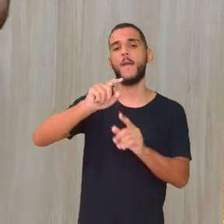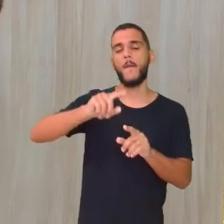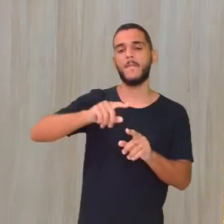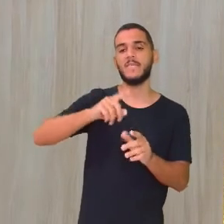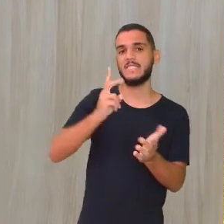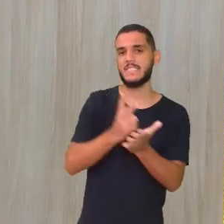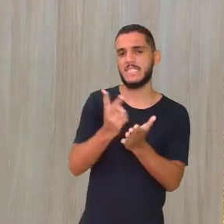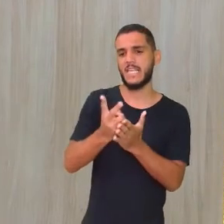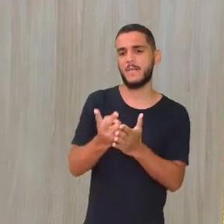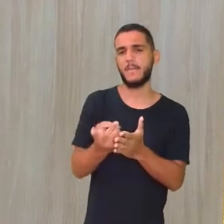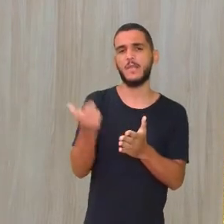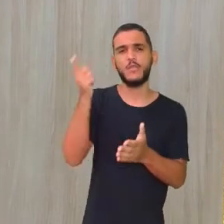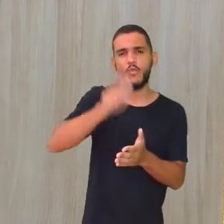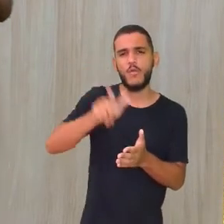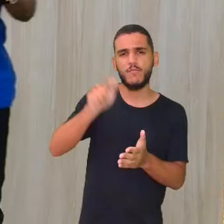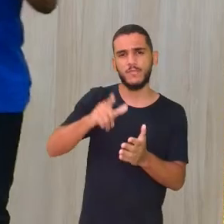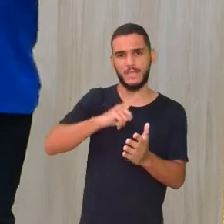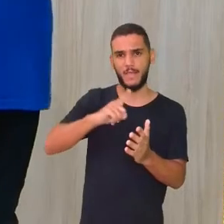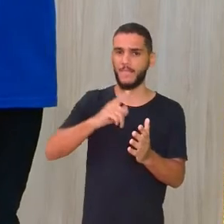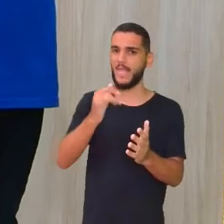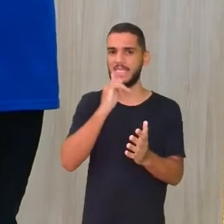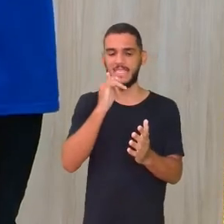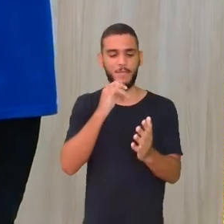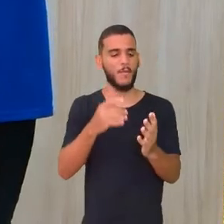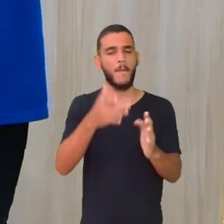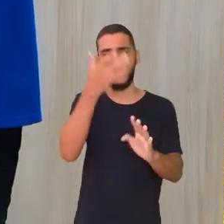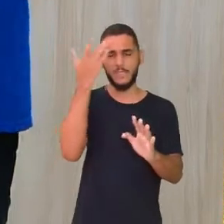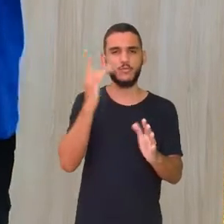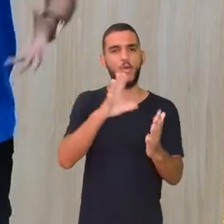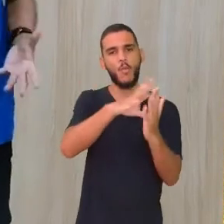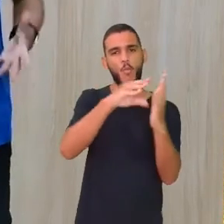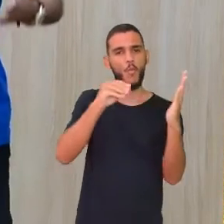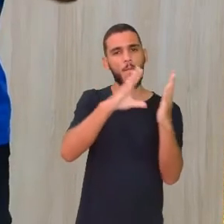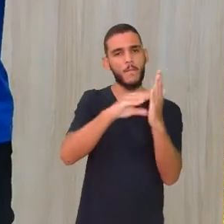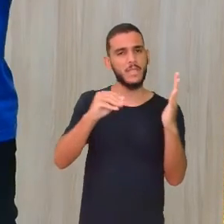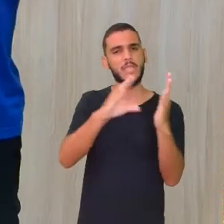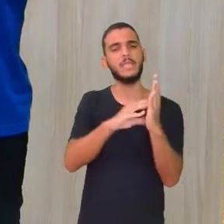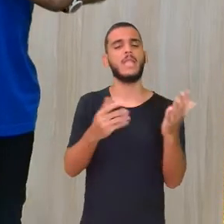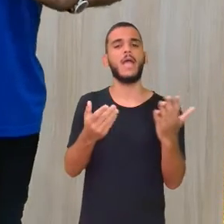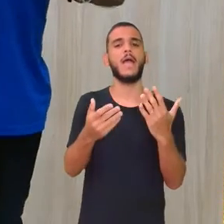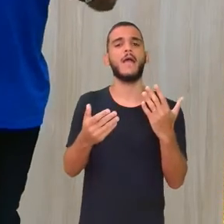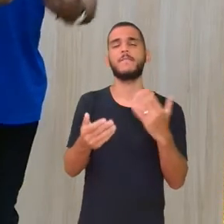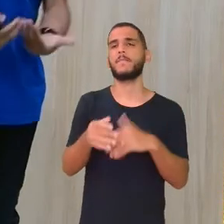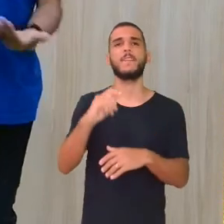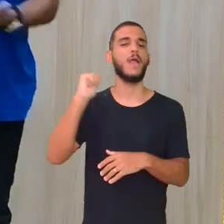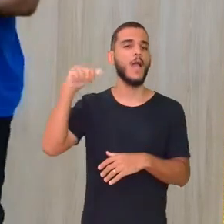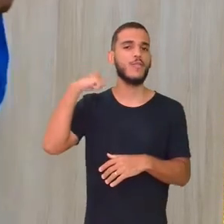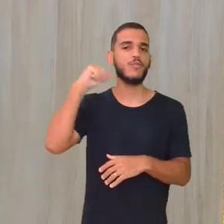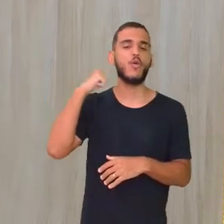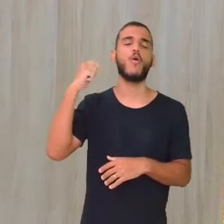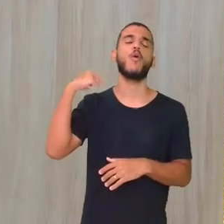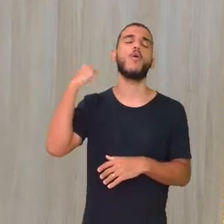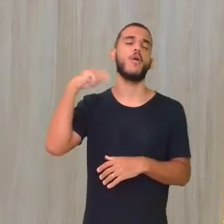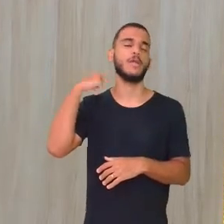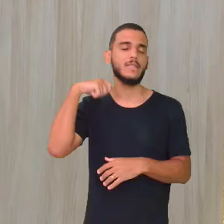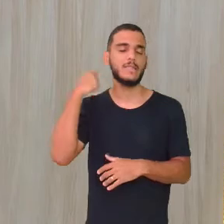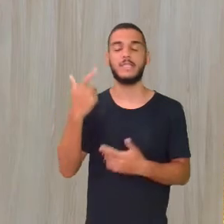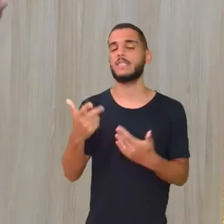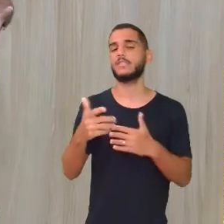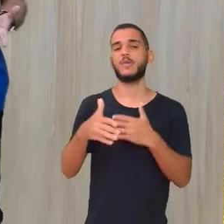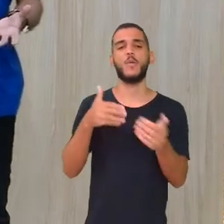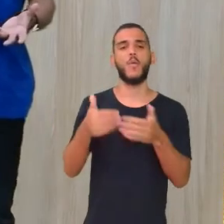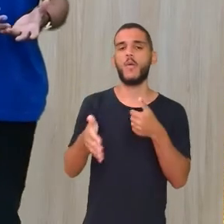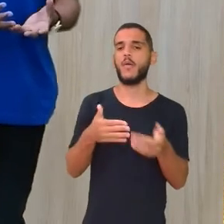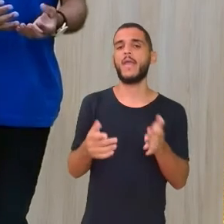Pessoas imitar Neymar Quanto mais Pessoas imitar Ronaldo Quanto mais Pessoas imitar Aquele ator Aquela atriz Específica Quanto mais